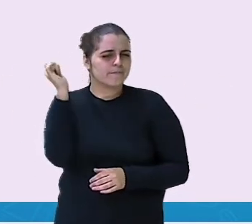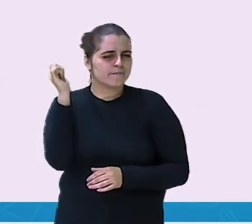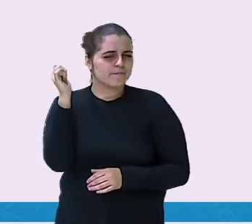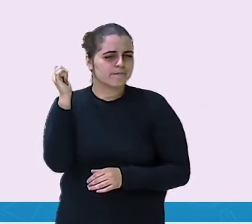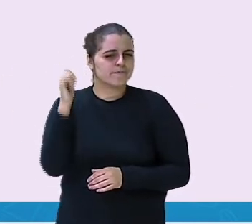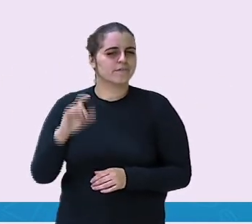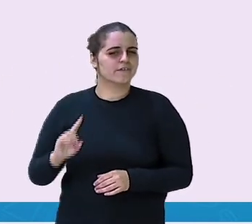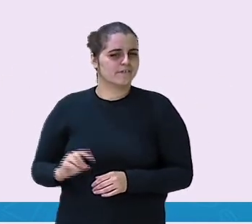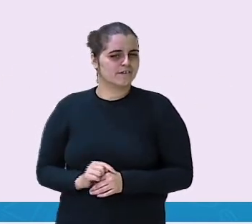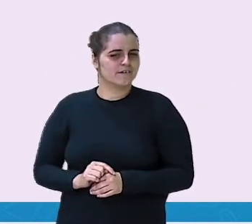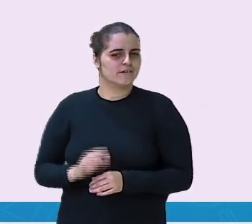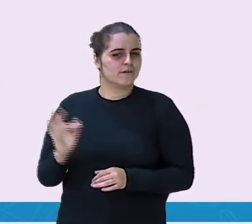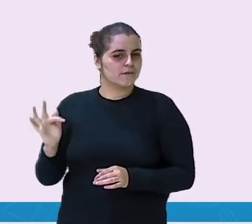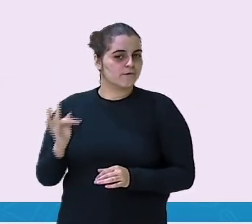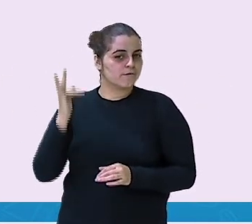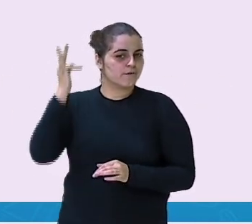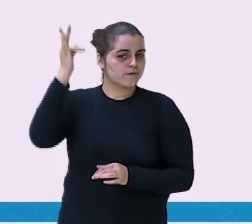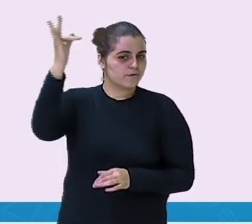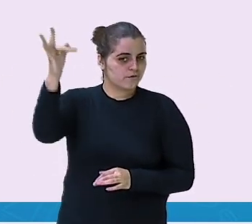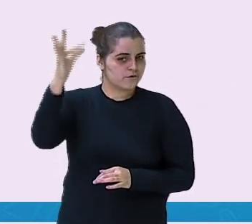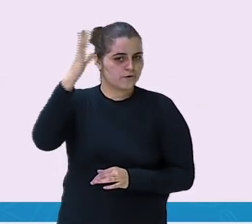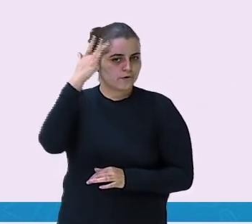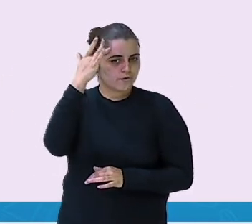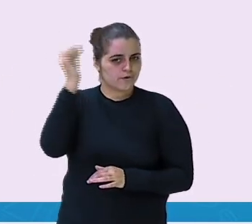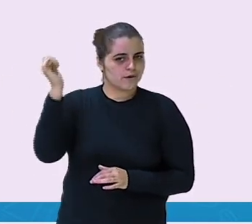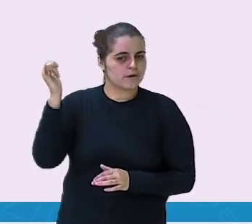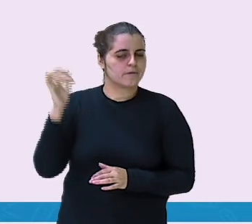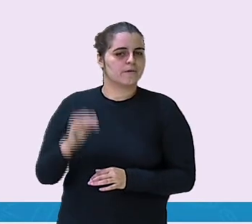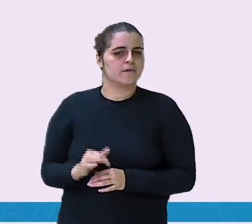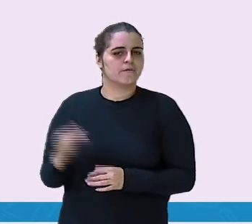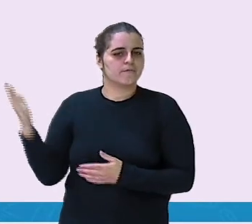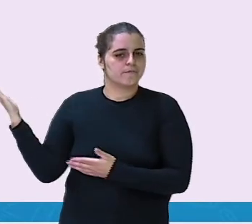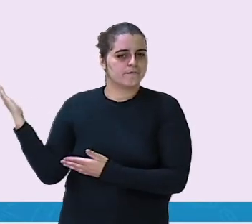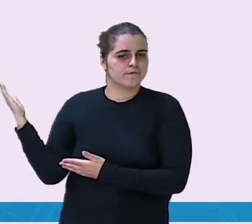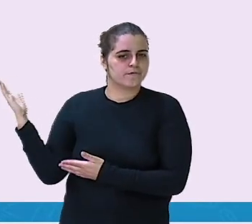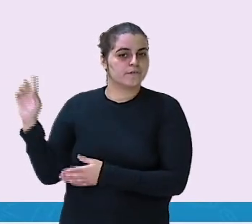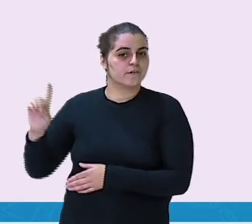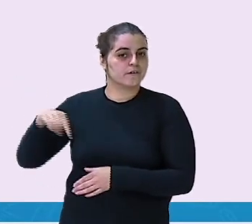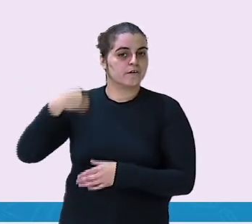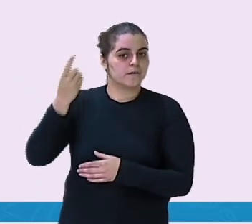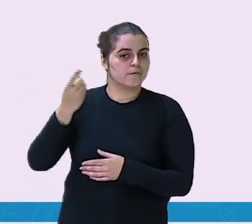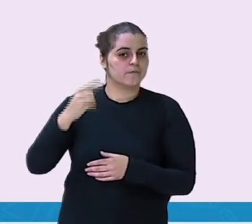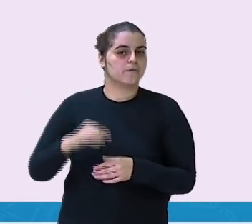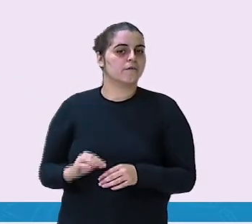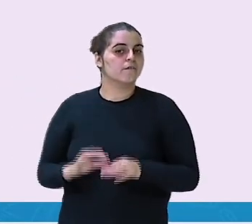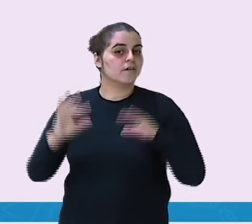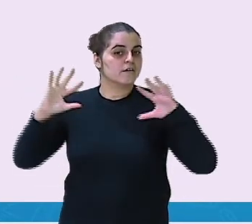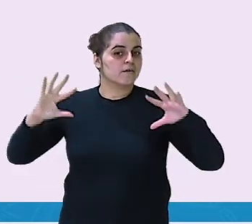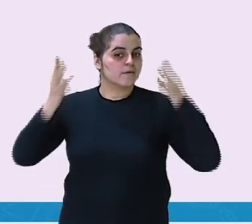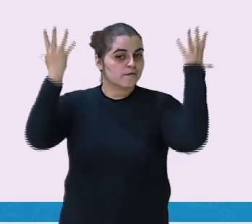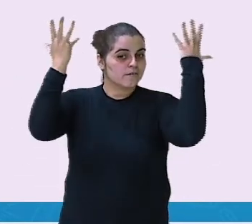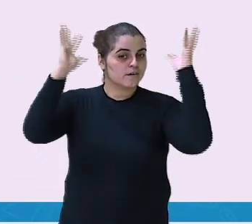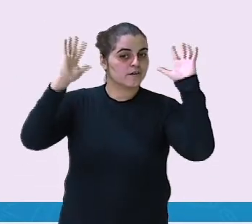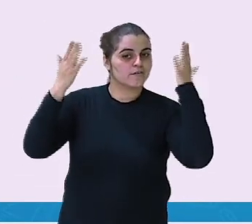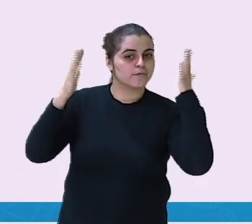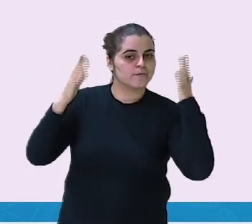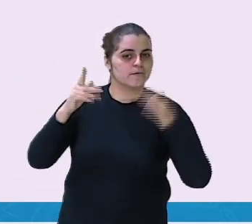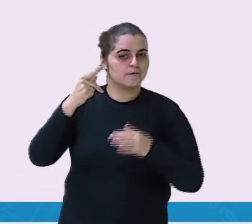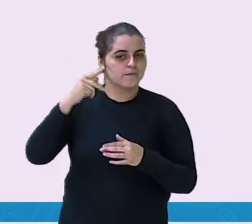feliz que terá uma festa de aniversário do Pedro. Então, aqui, amanhã